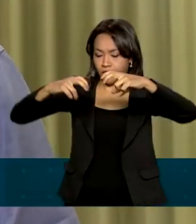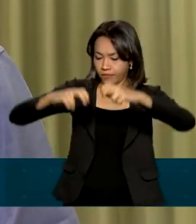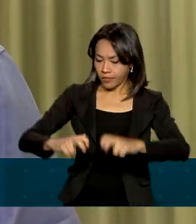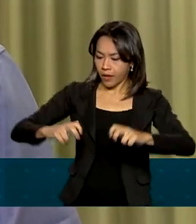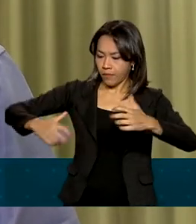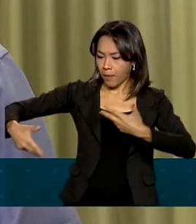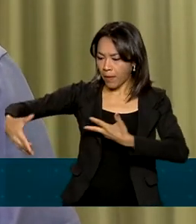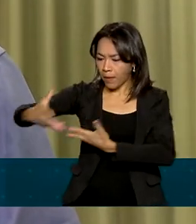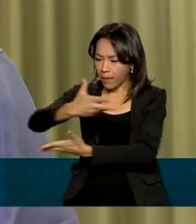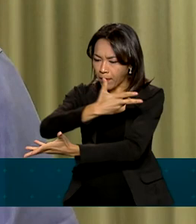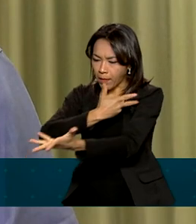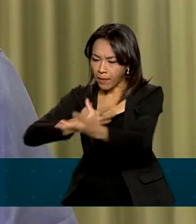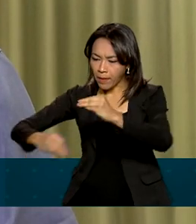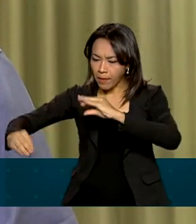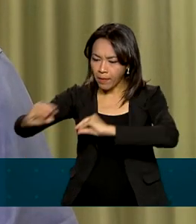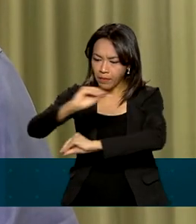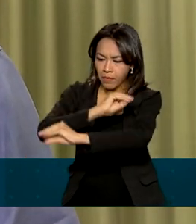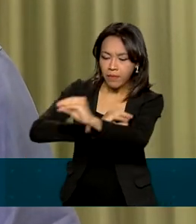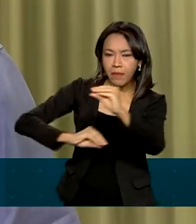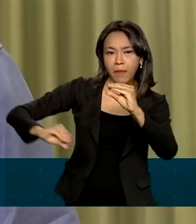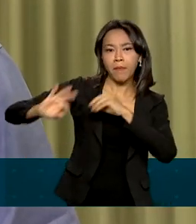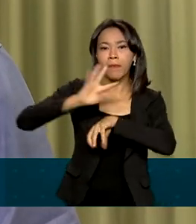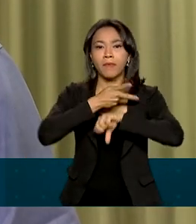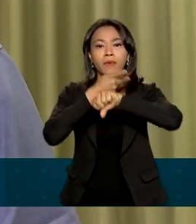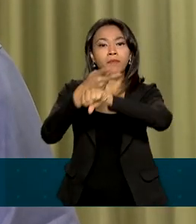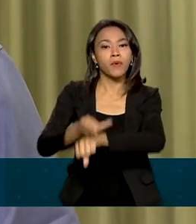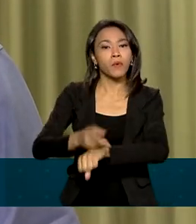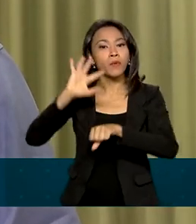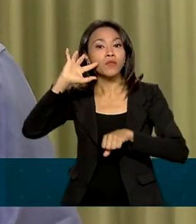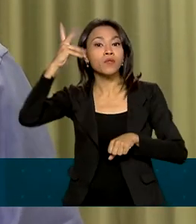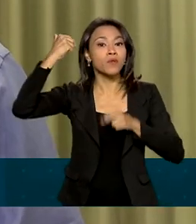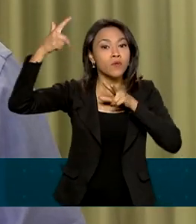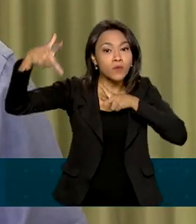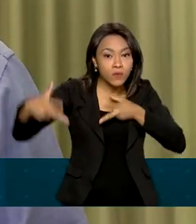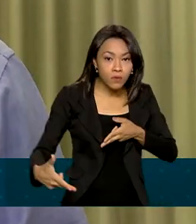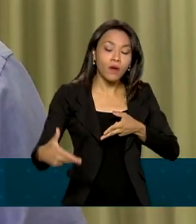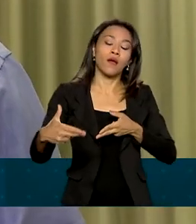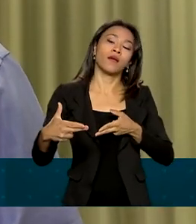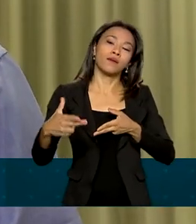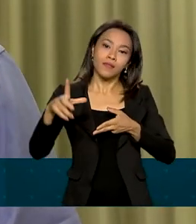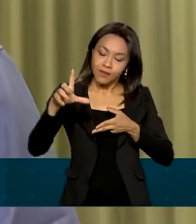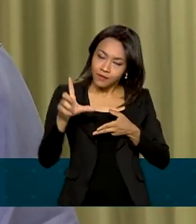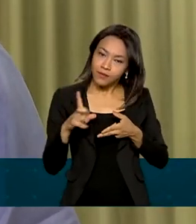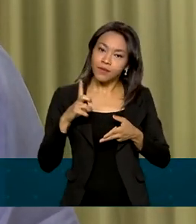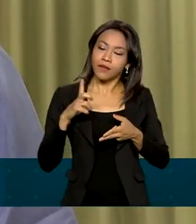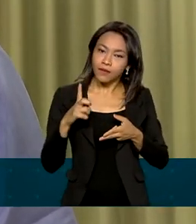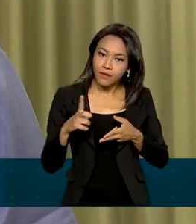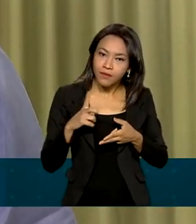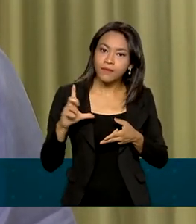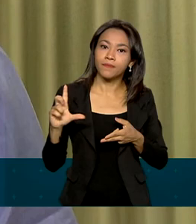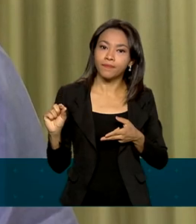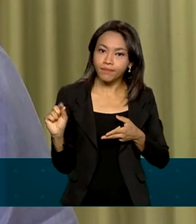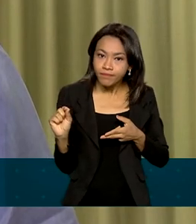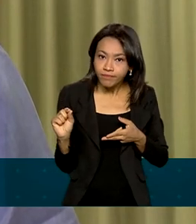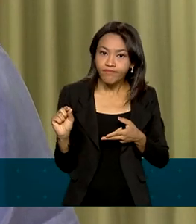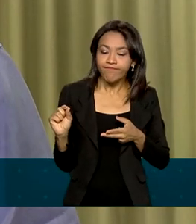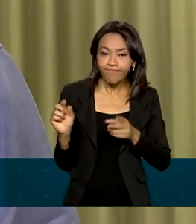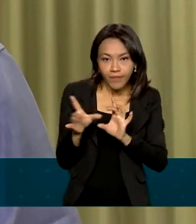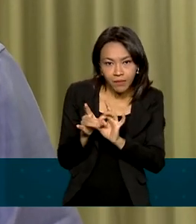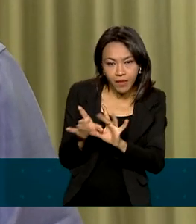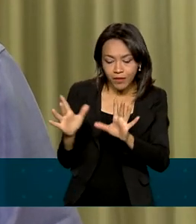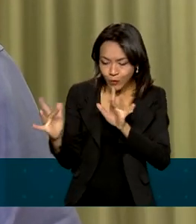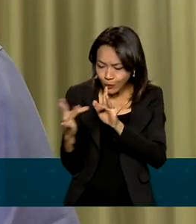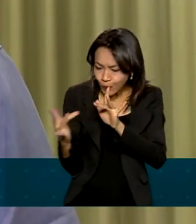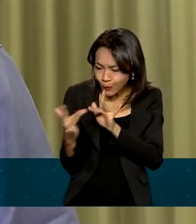assuntos dessa natureza e buscar soluções comuns, se termina por haver uma consertação e que permite uma